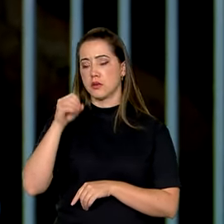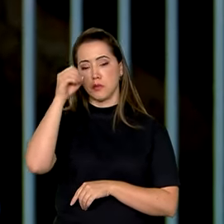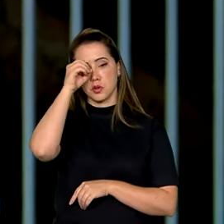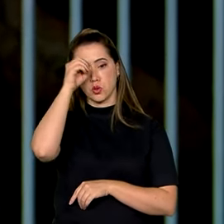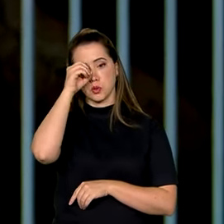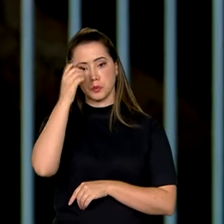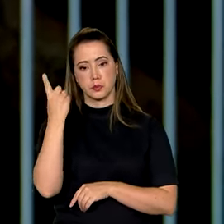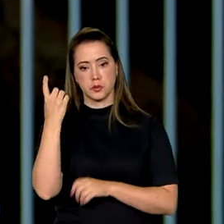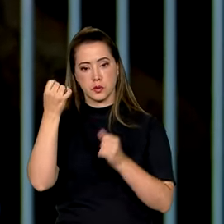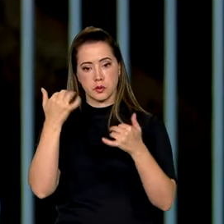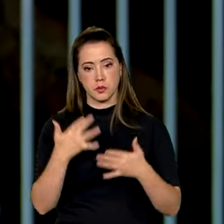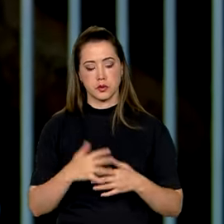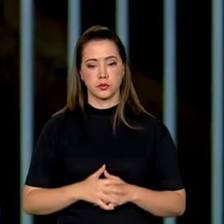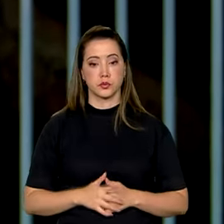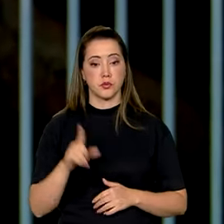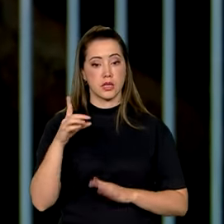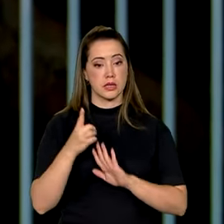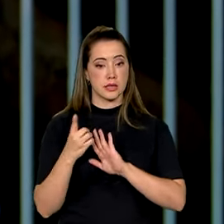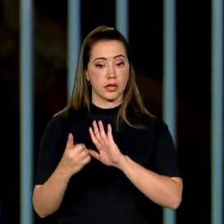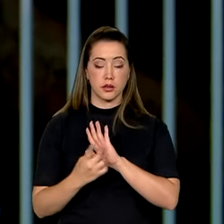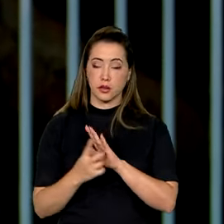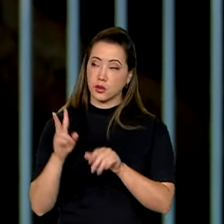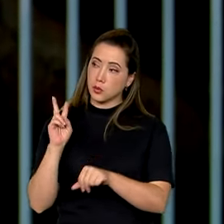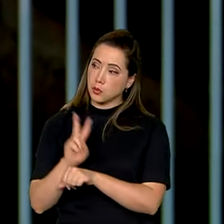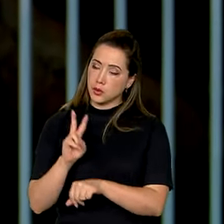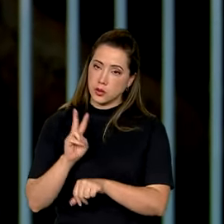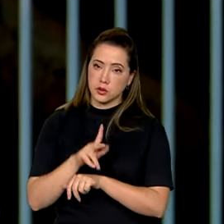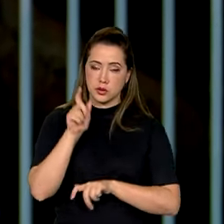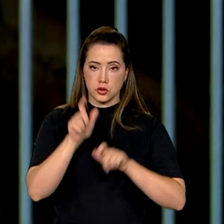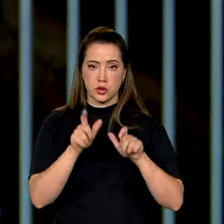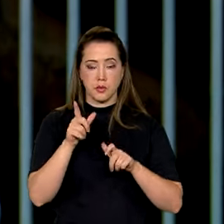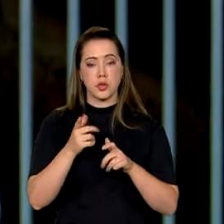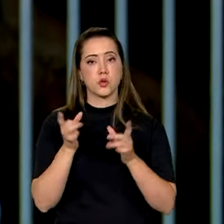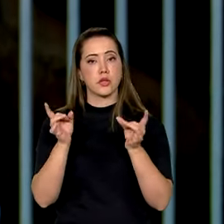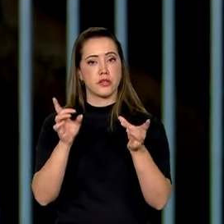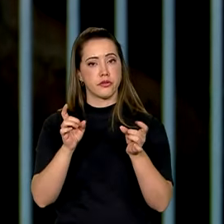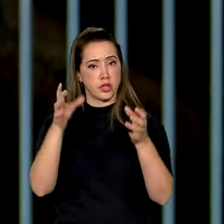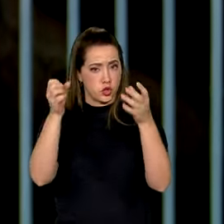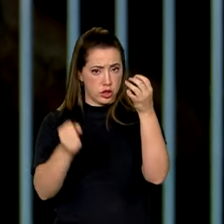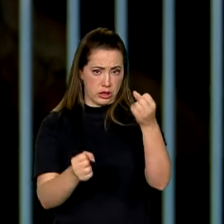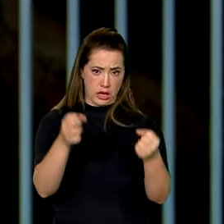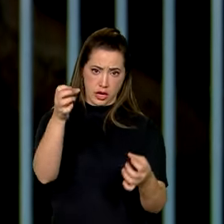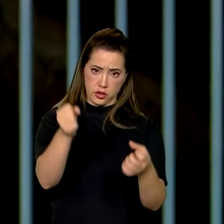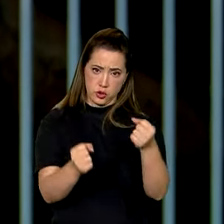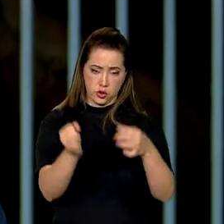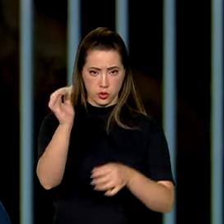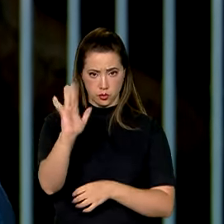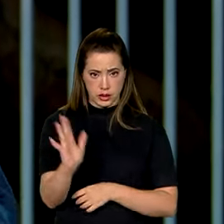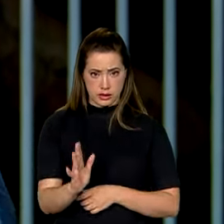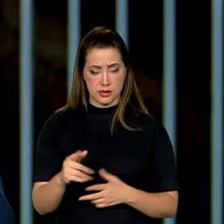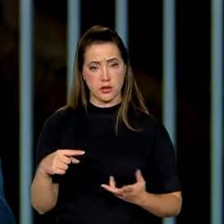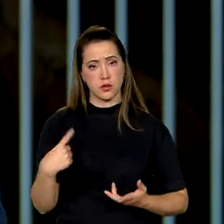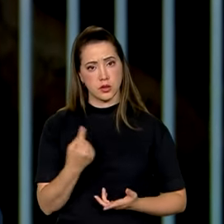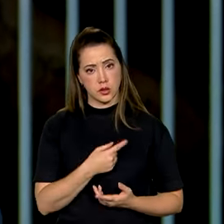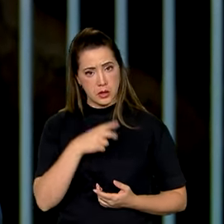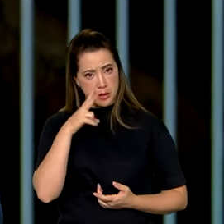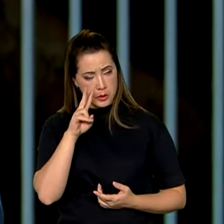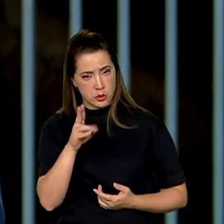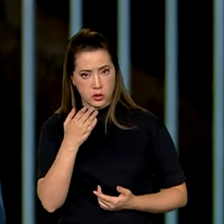É um decreto para proteger o produtor de leite no Brasil. Nós estamos vendo a situação